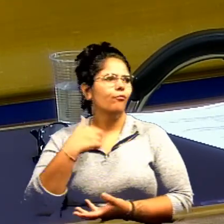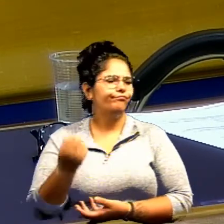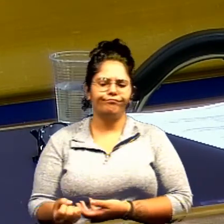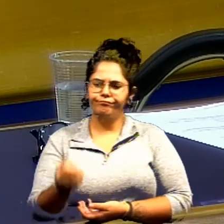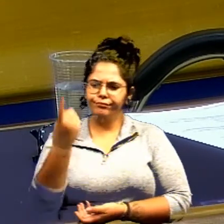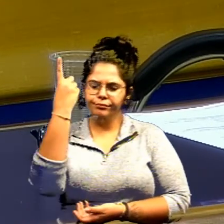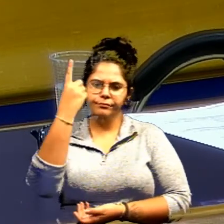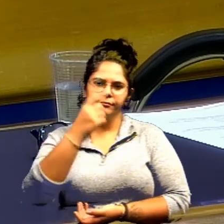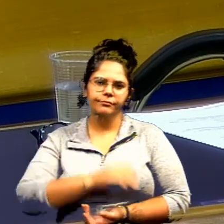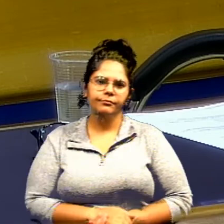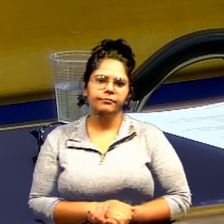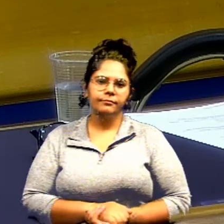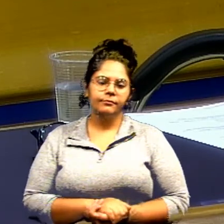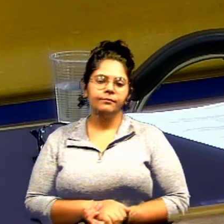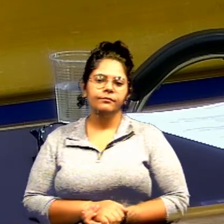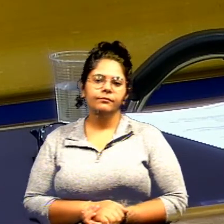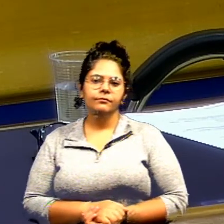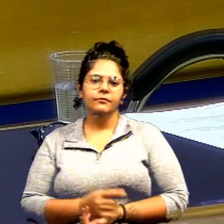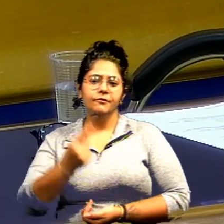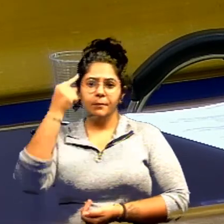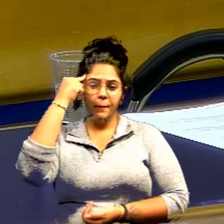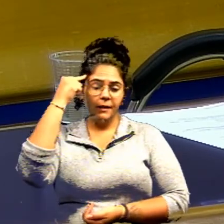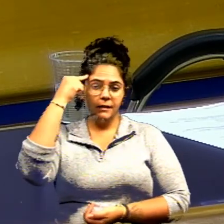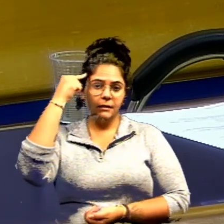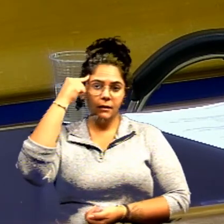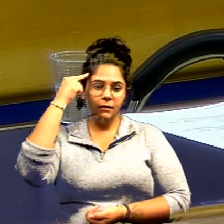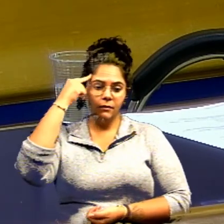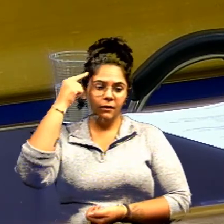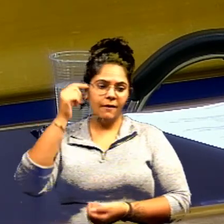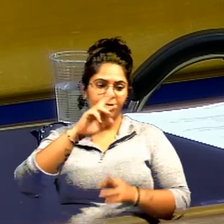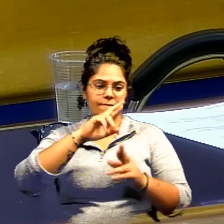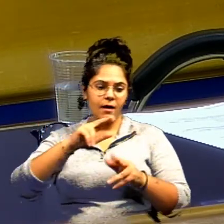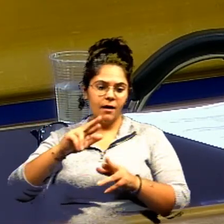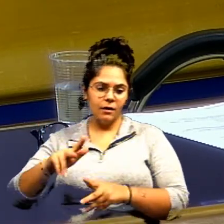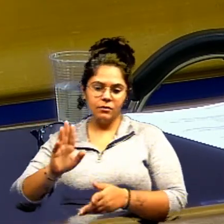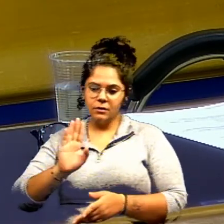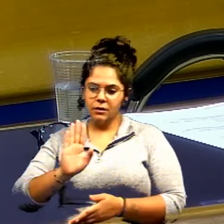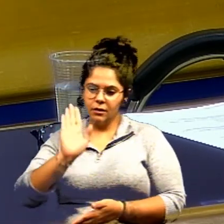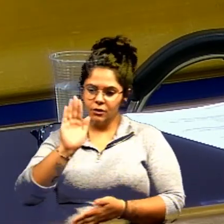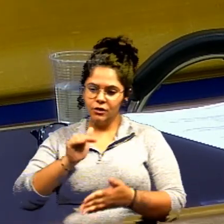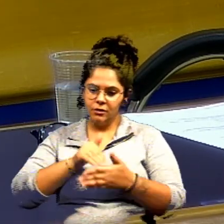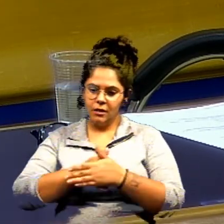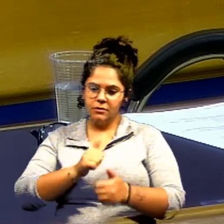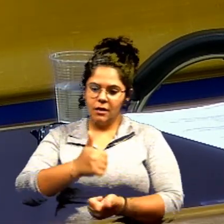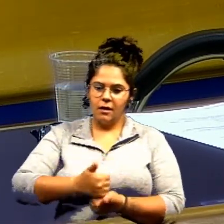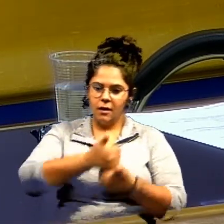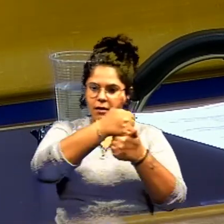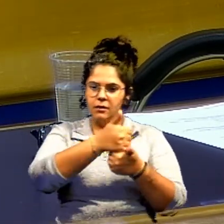desenvoltura dele e fico pensando também aqui vários são candidatos à reeleição